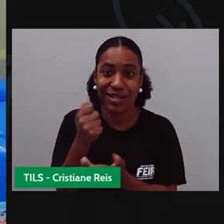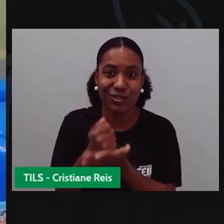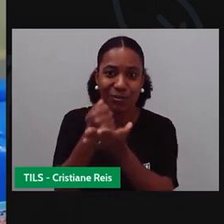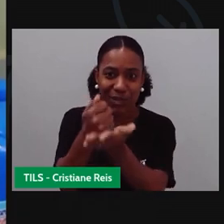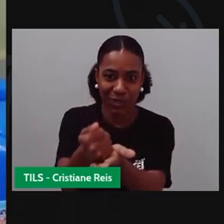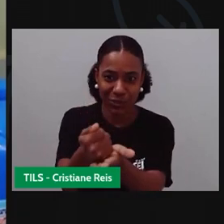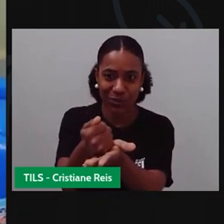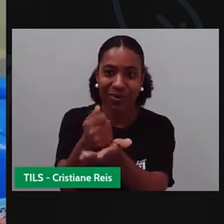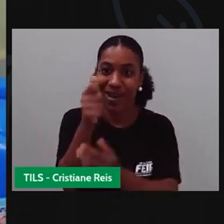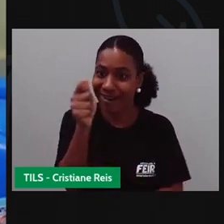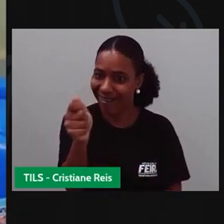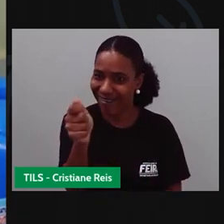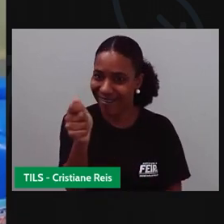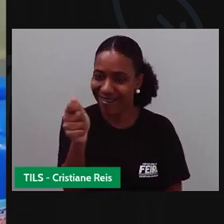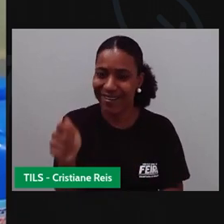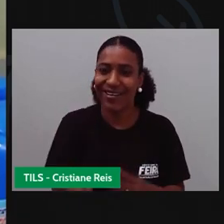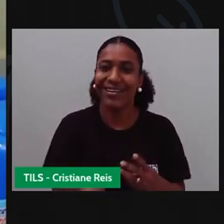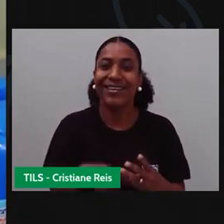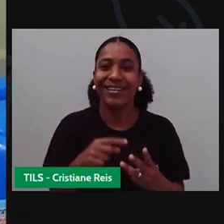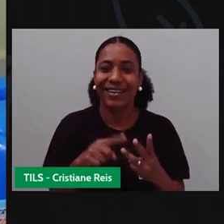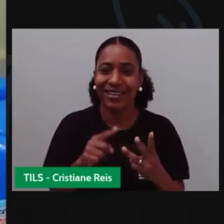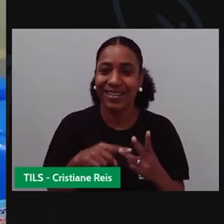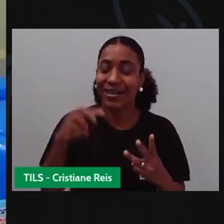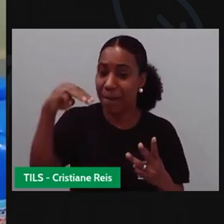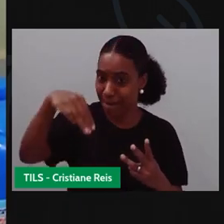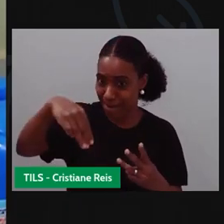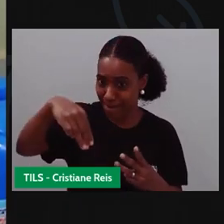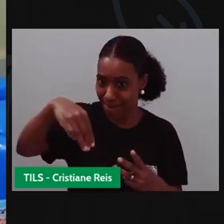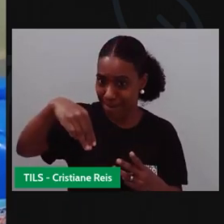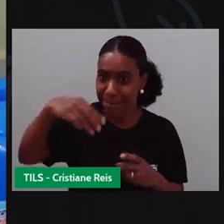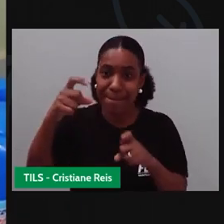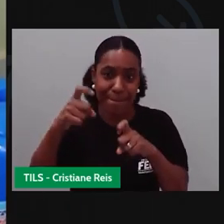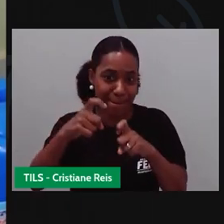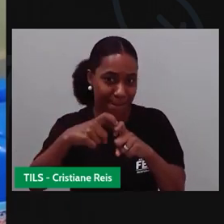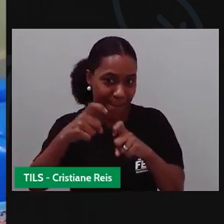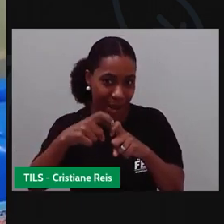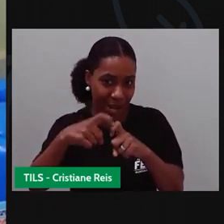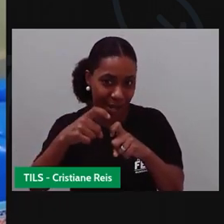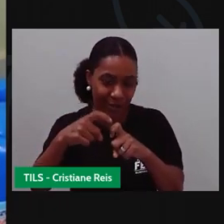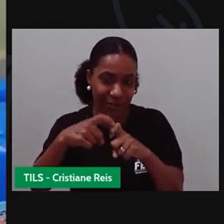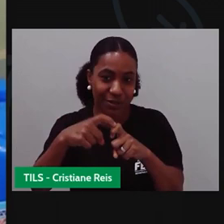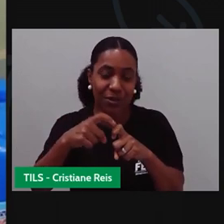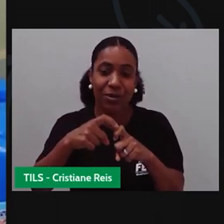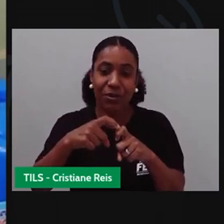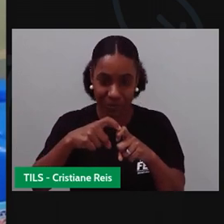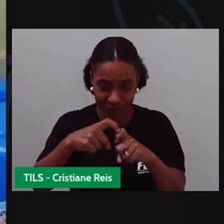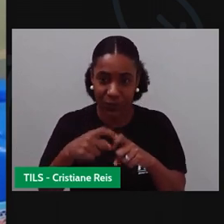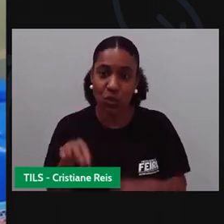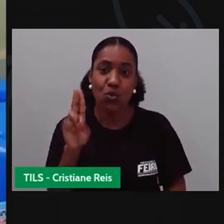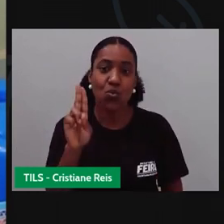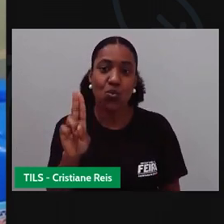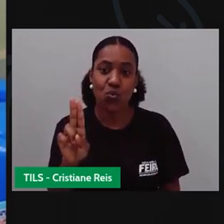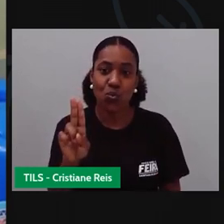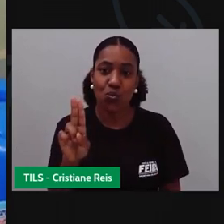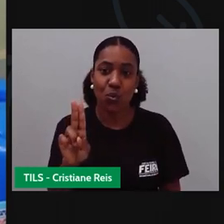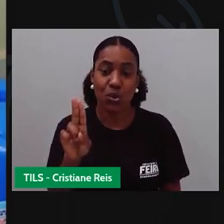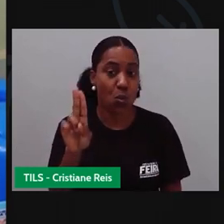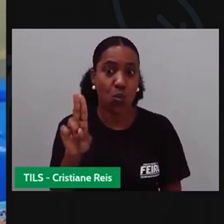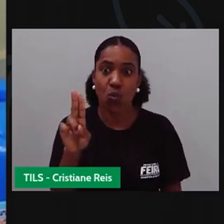A, e aí gente tem quem mais? Médico, que começa com M, né? E o de